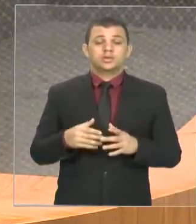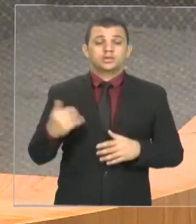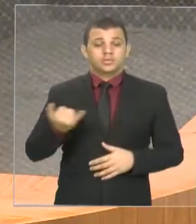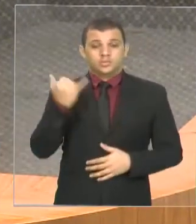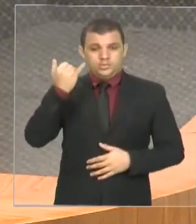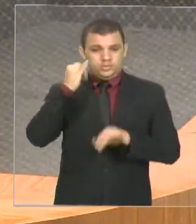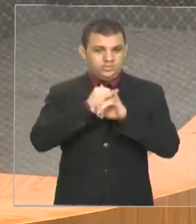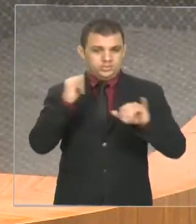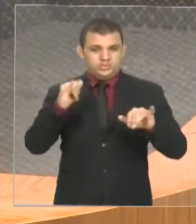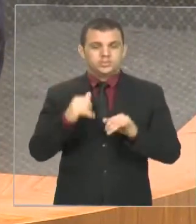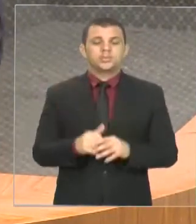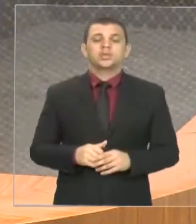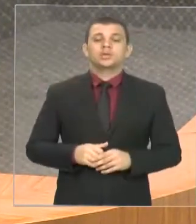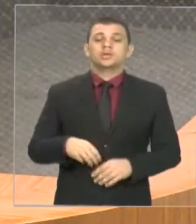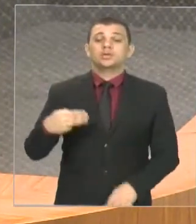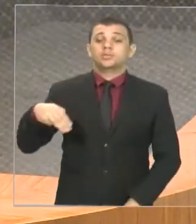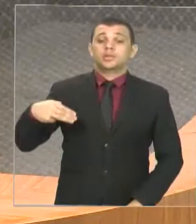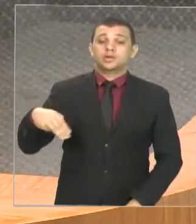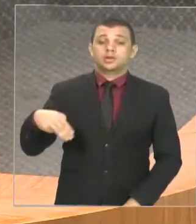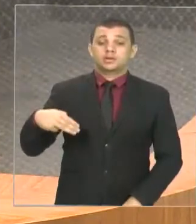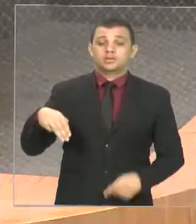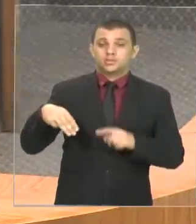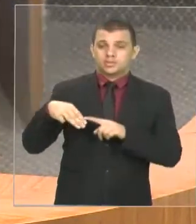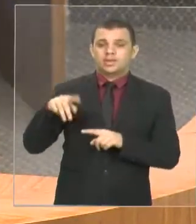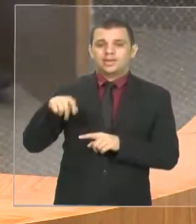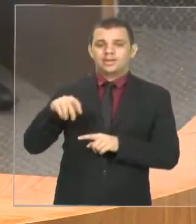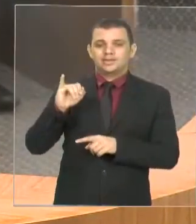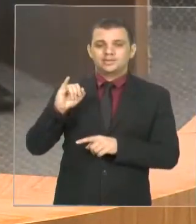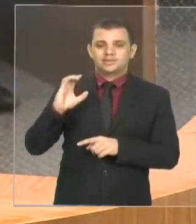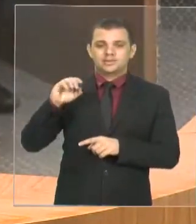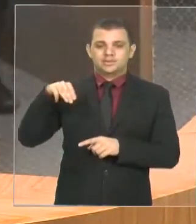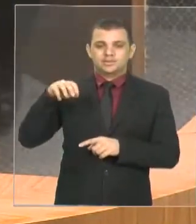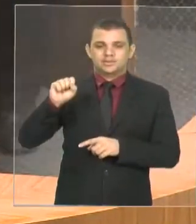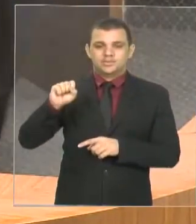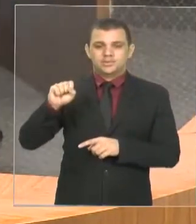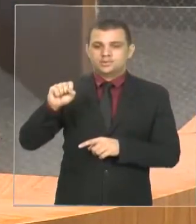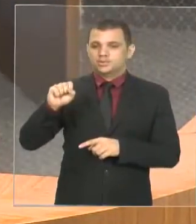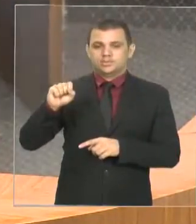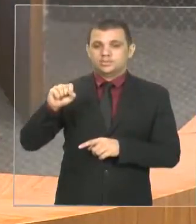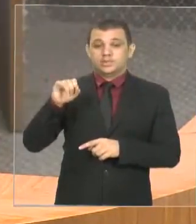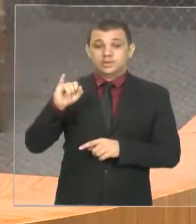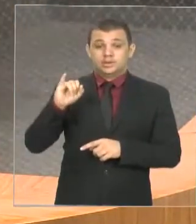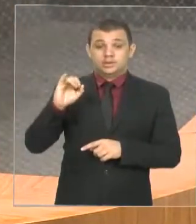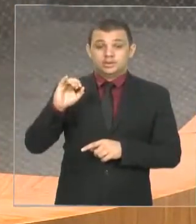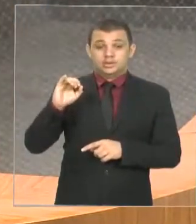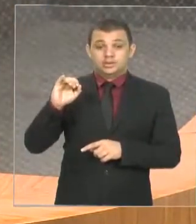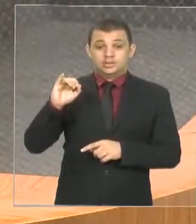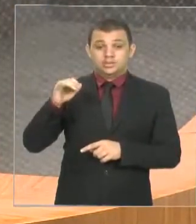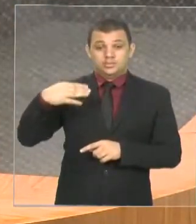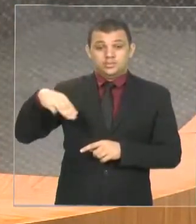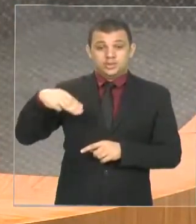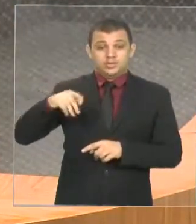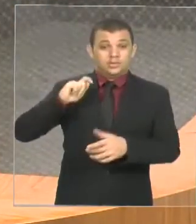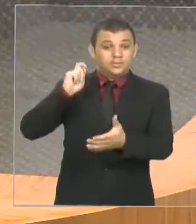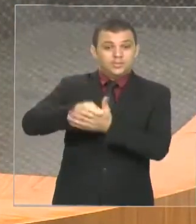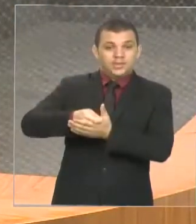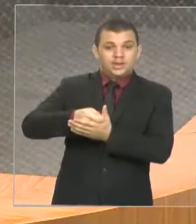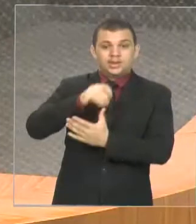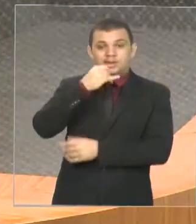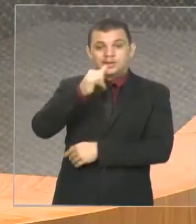e não é uma questão de CMS, paga uma das maiores tarifas do Brasil.